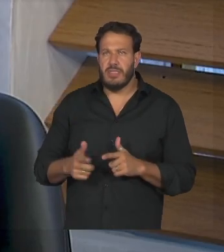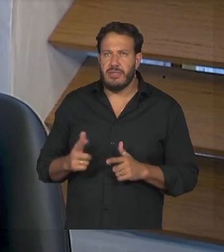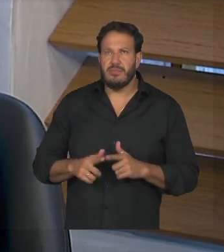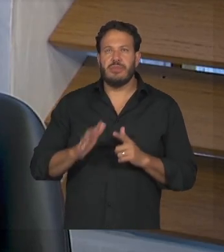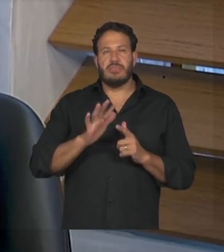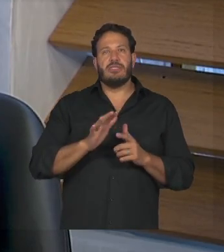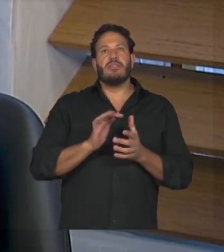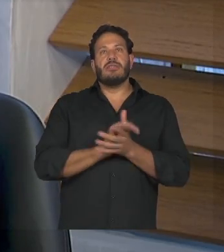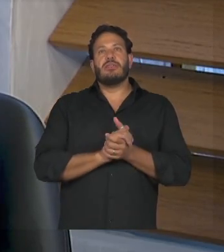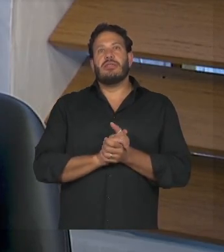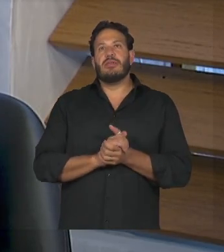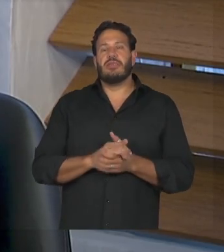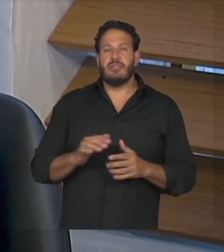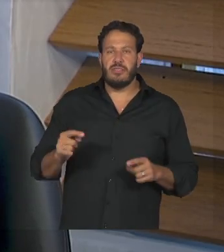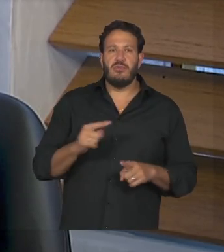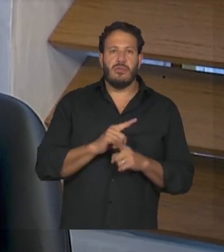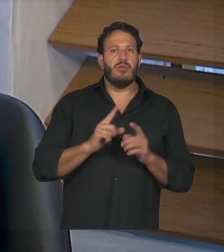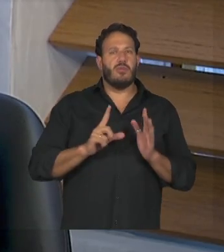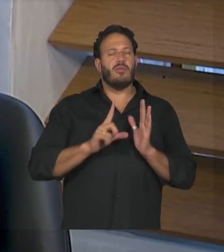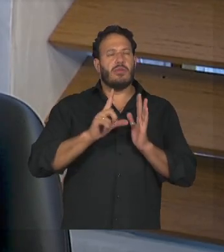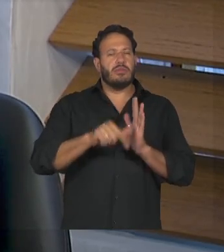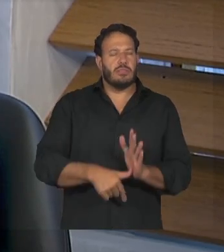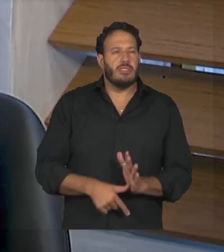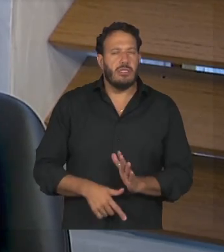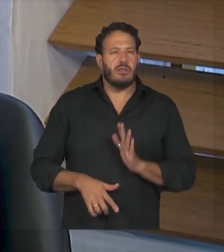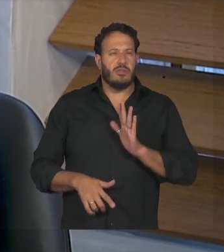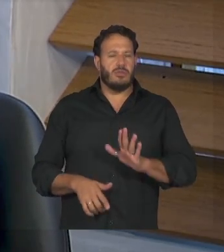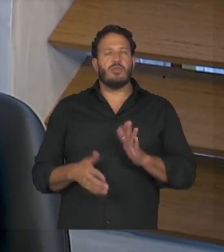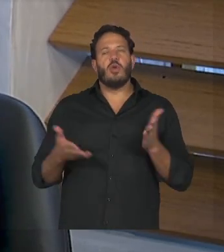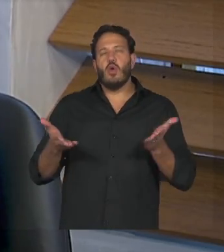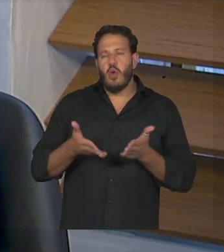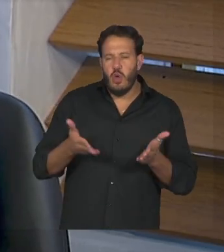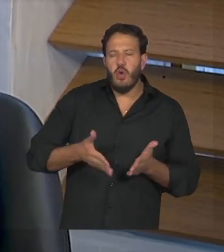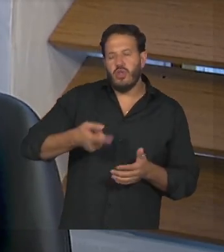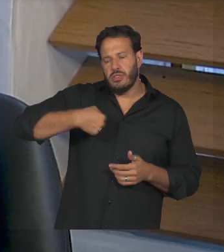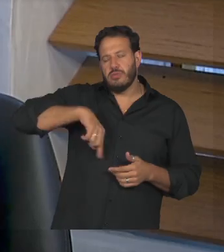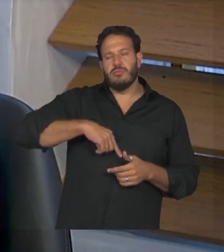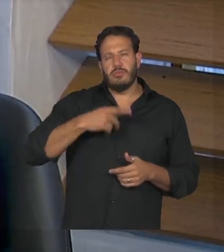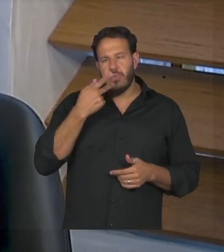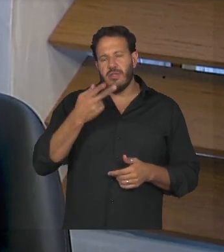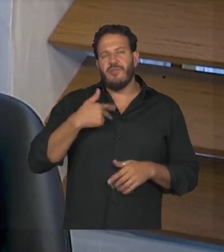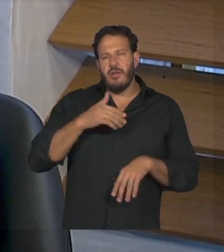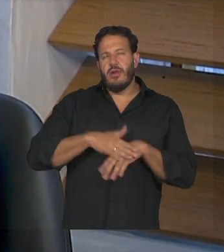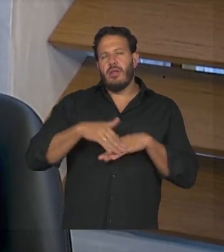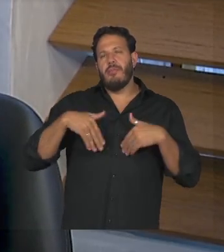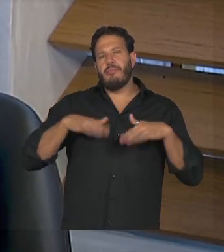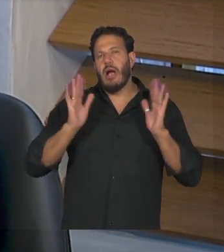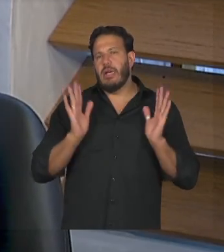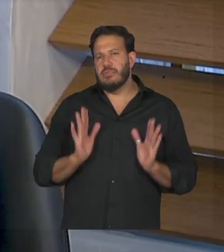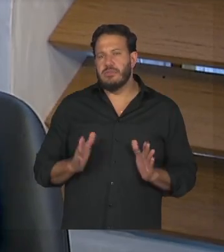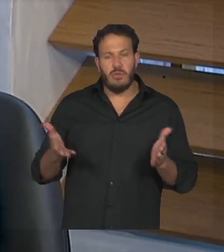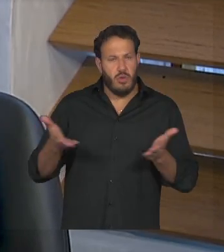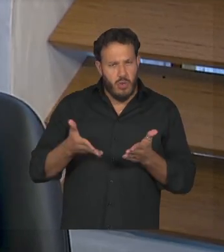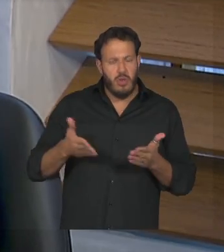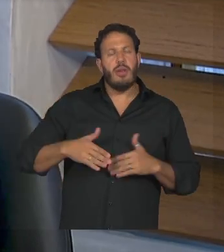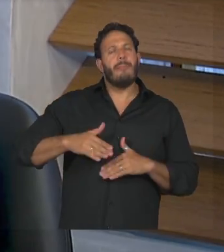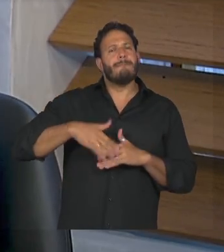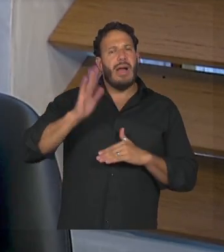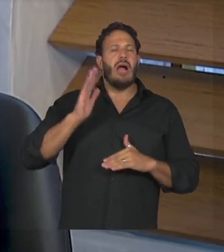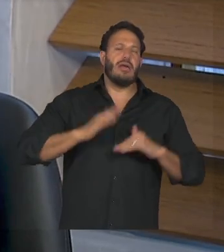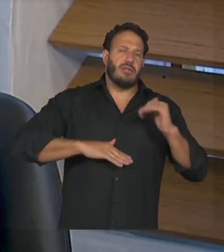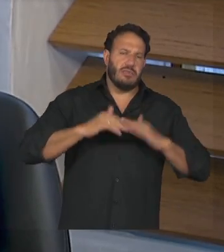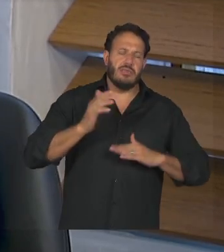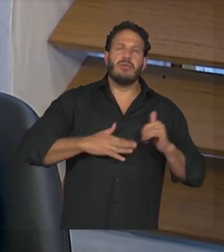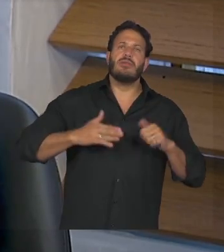então a defasagem ainda hoje se fala muito mais hoje a gente tem muito mais ações mas ainda